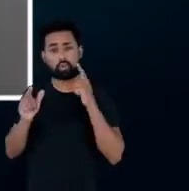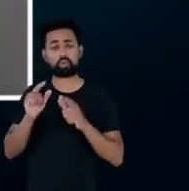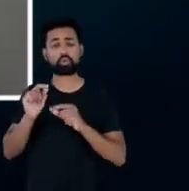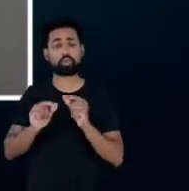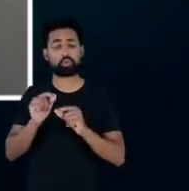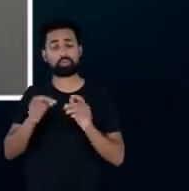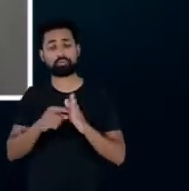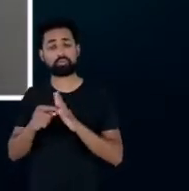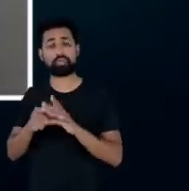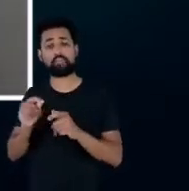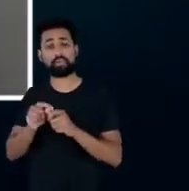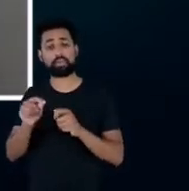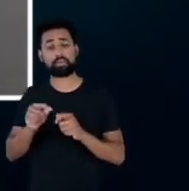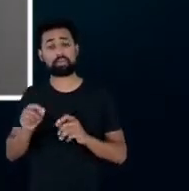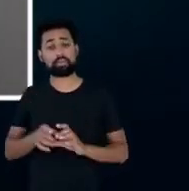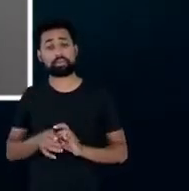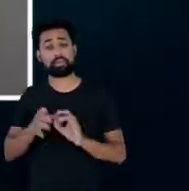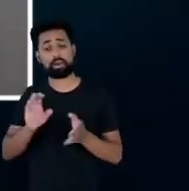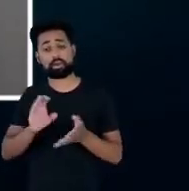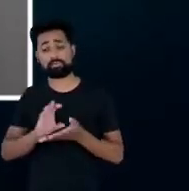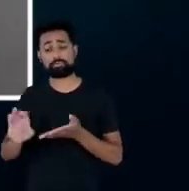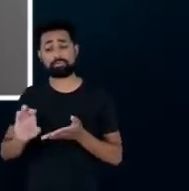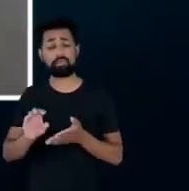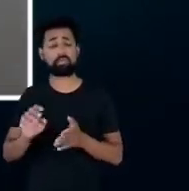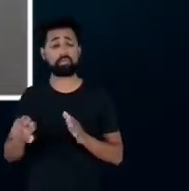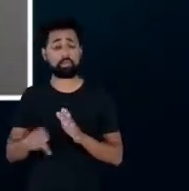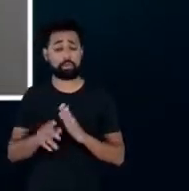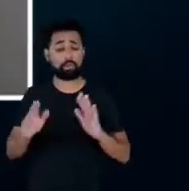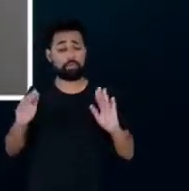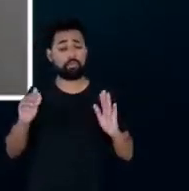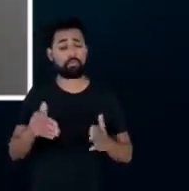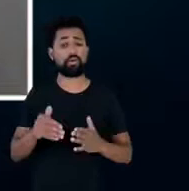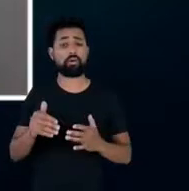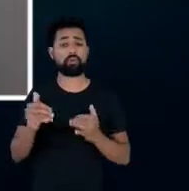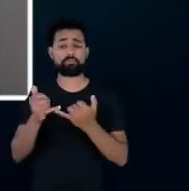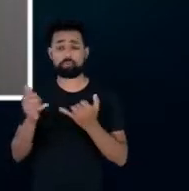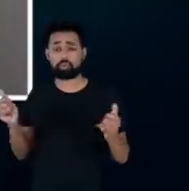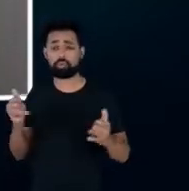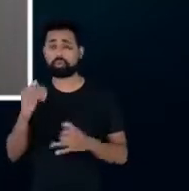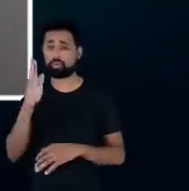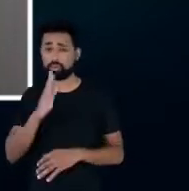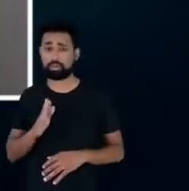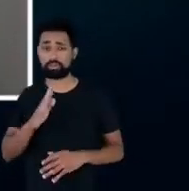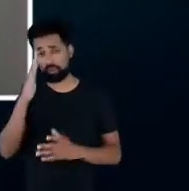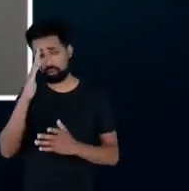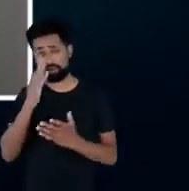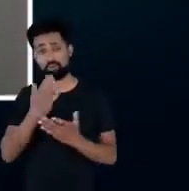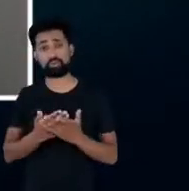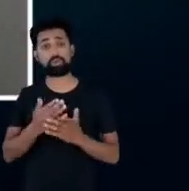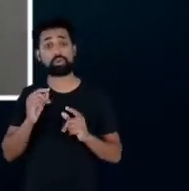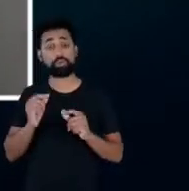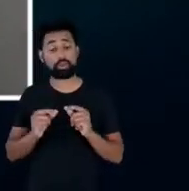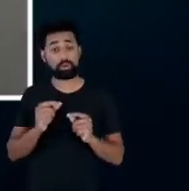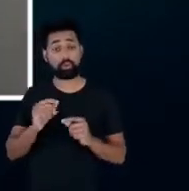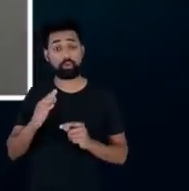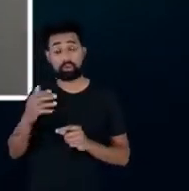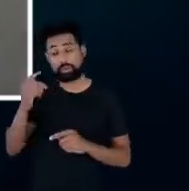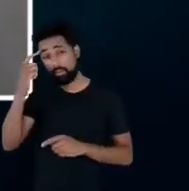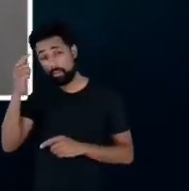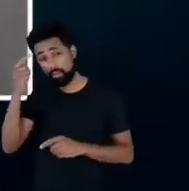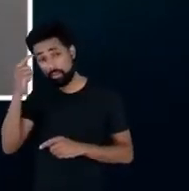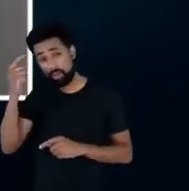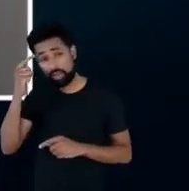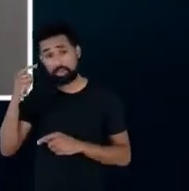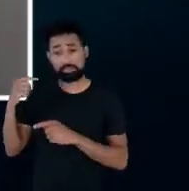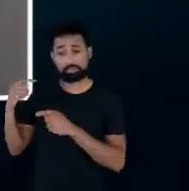liberar recursos próprios para a eficiência energética no Brasil eu acredito que quando se pensa em geração